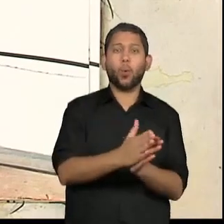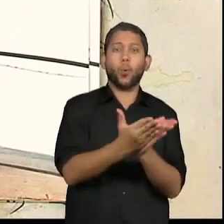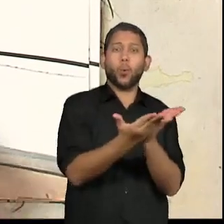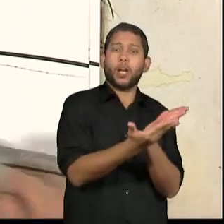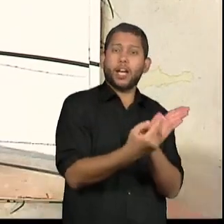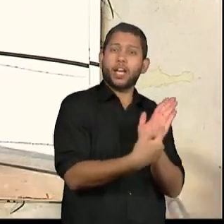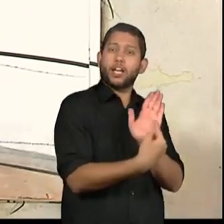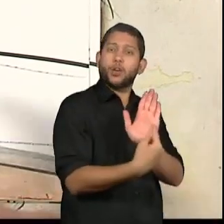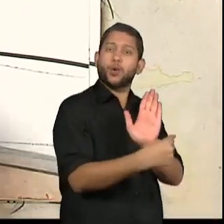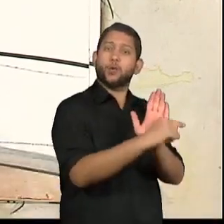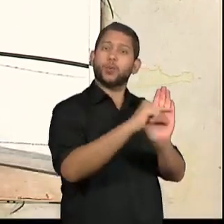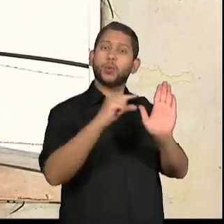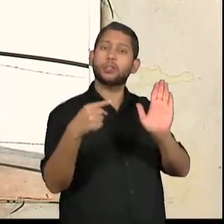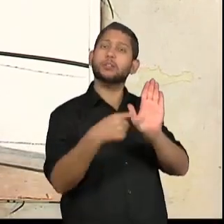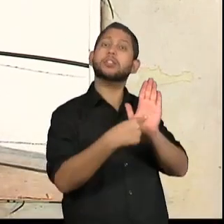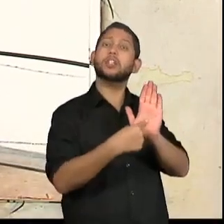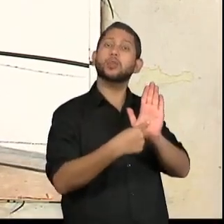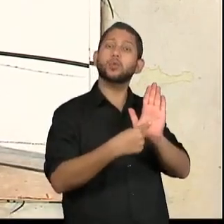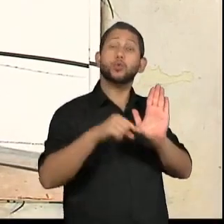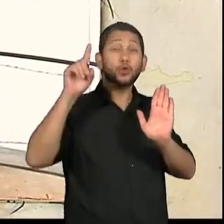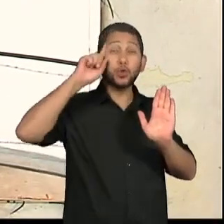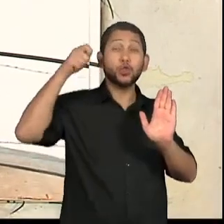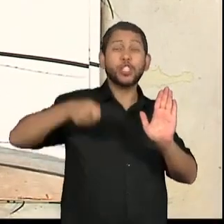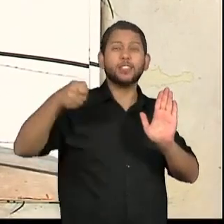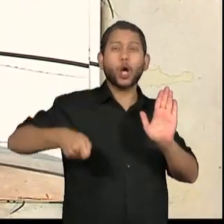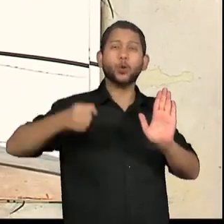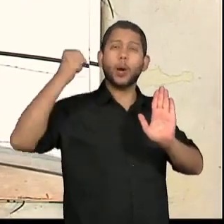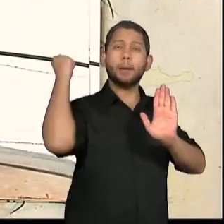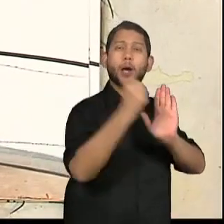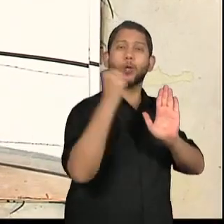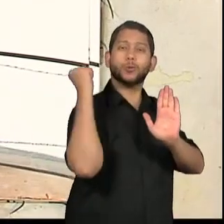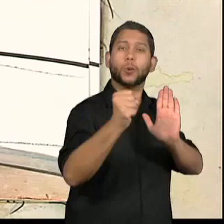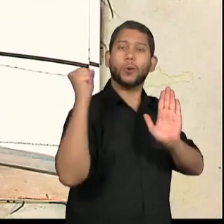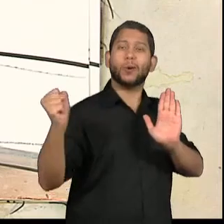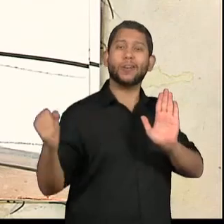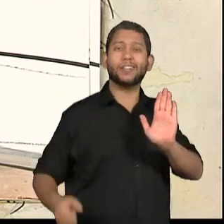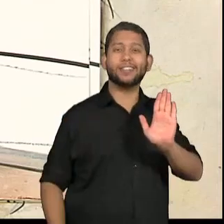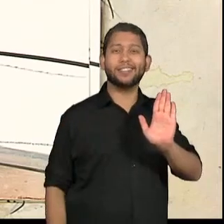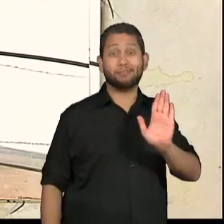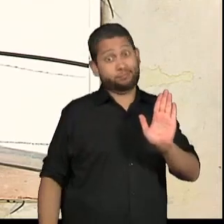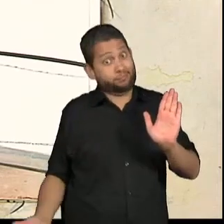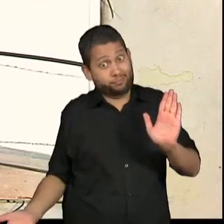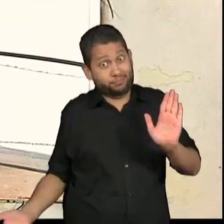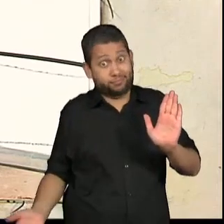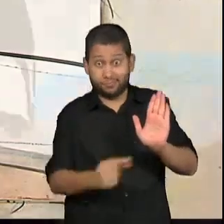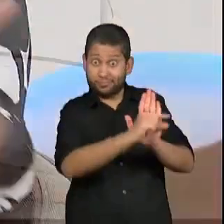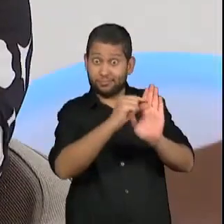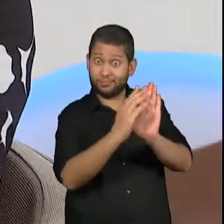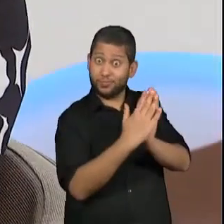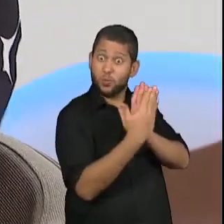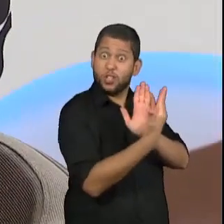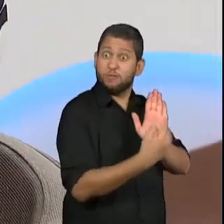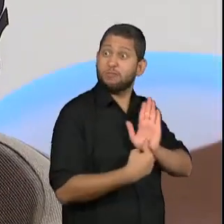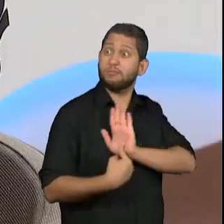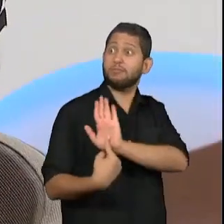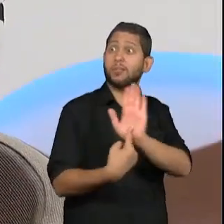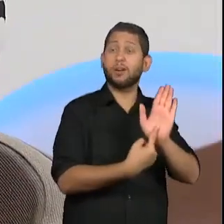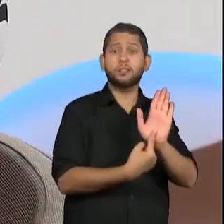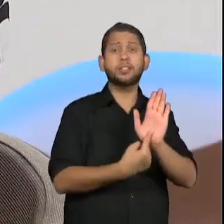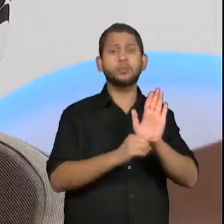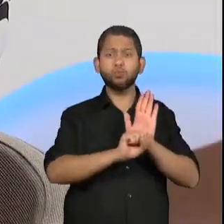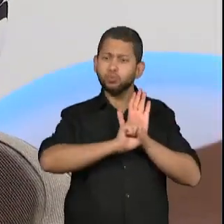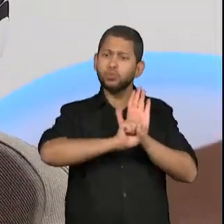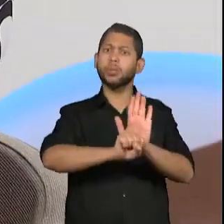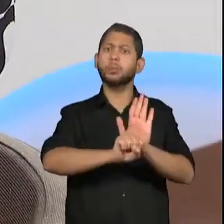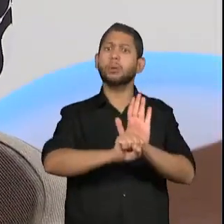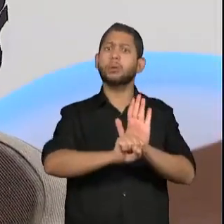Ditadura Assassina. Isso é muito simbólico para o país que nós vivemos. E isso é simbólico, desafiador